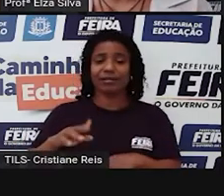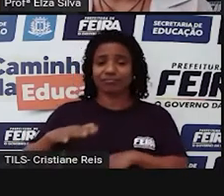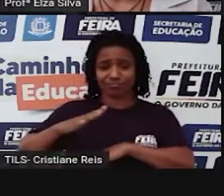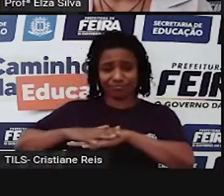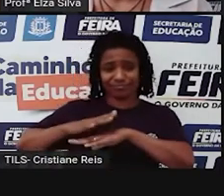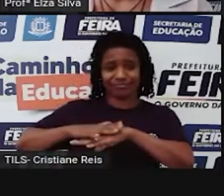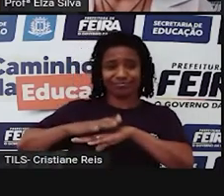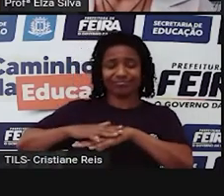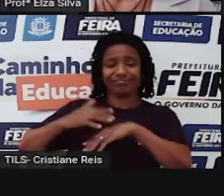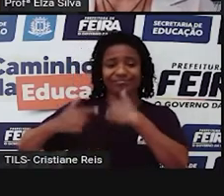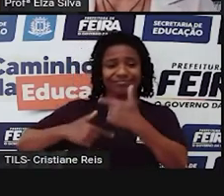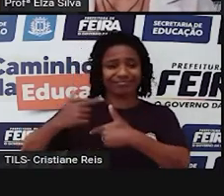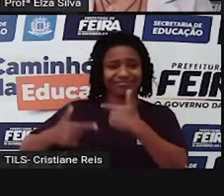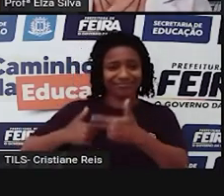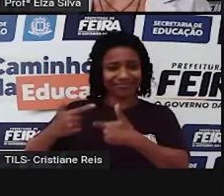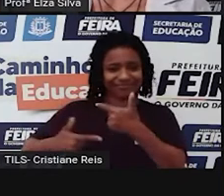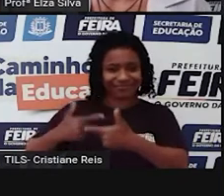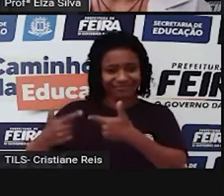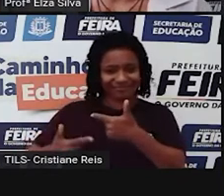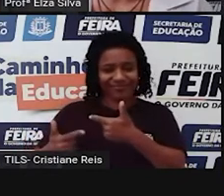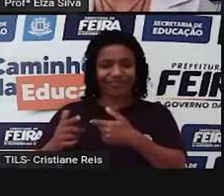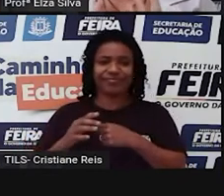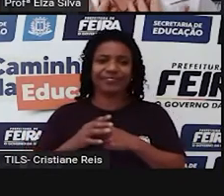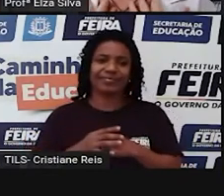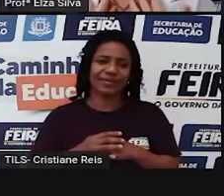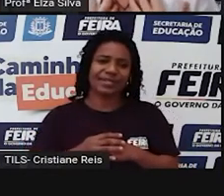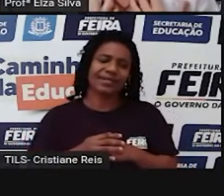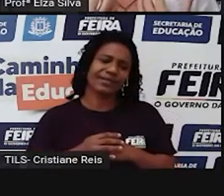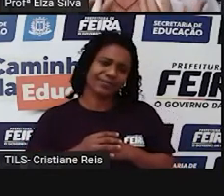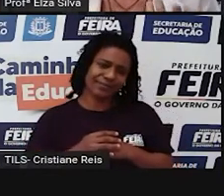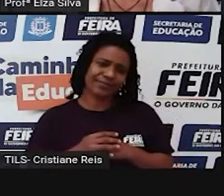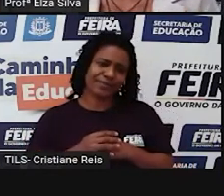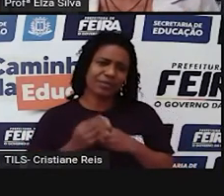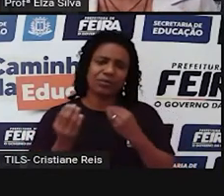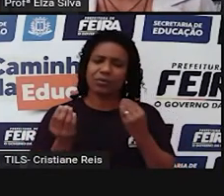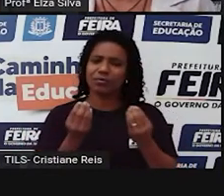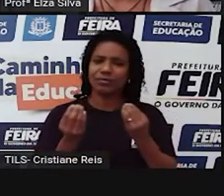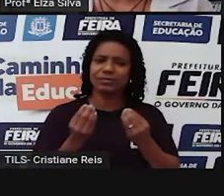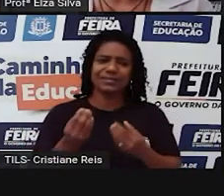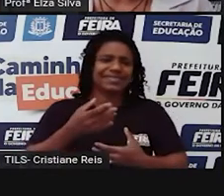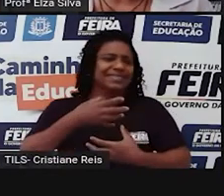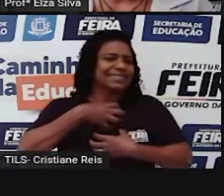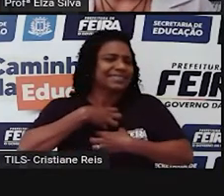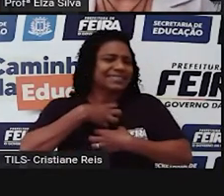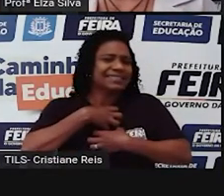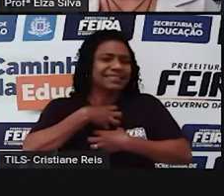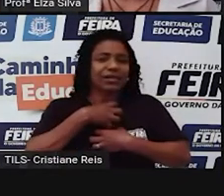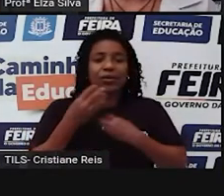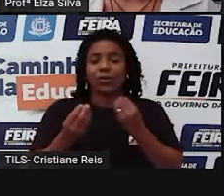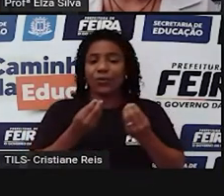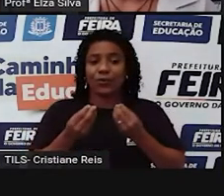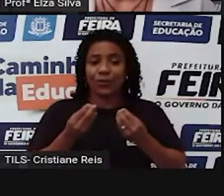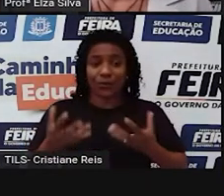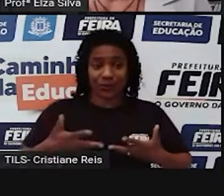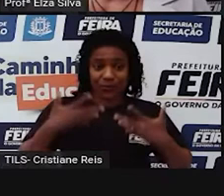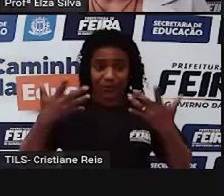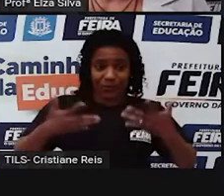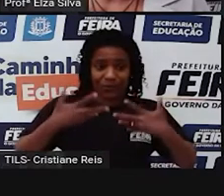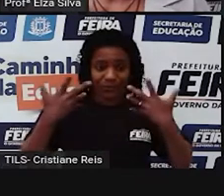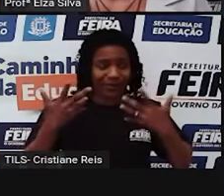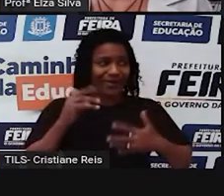pratica. E os estados, por exemplo, como é que vocês estão se sentindo agora, né? Alegres,